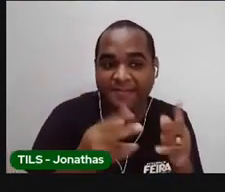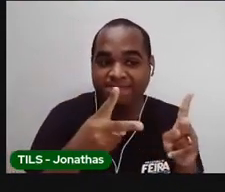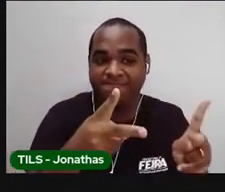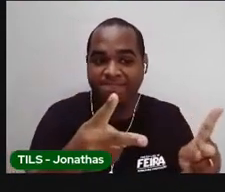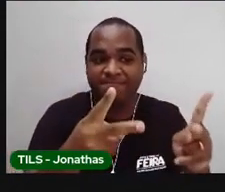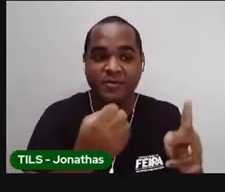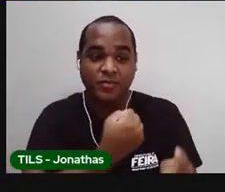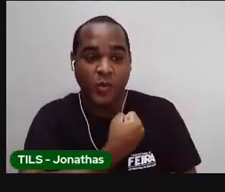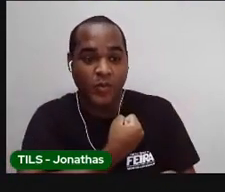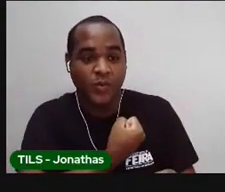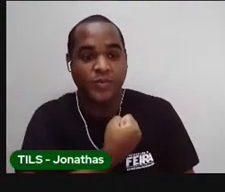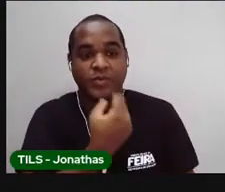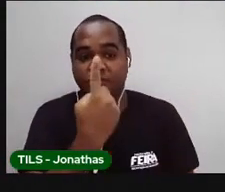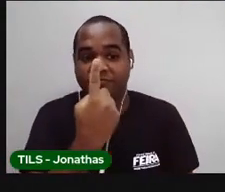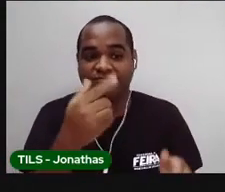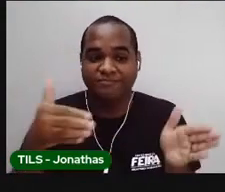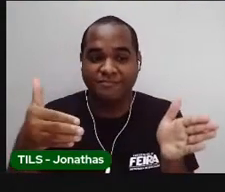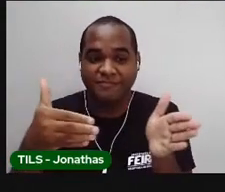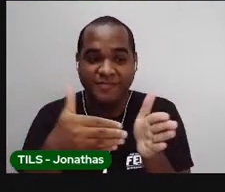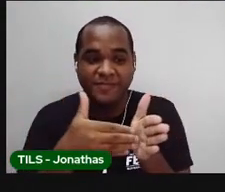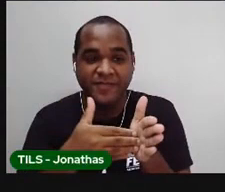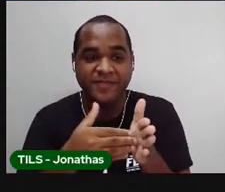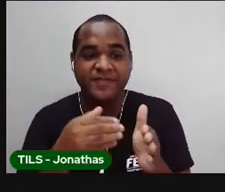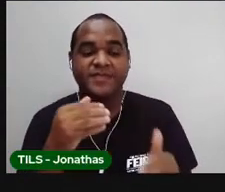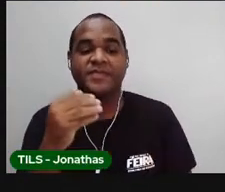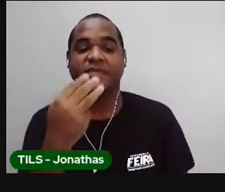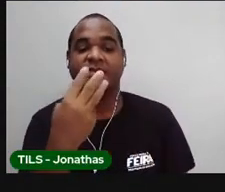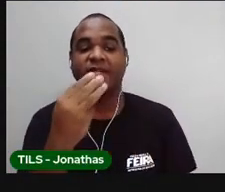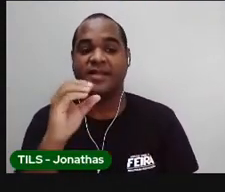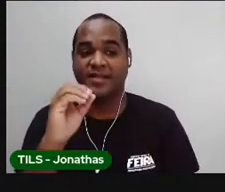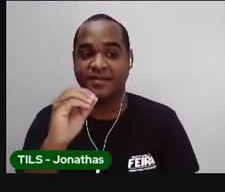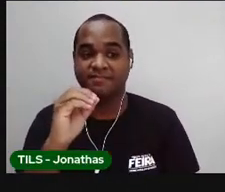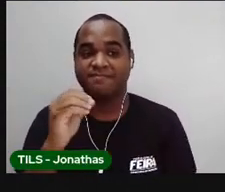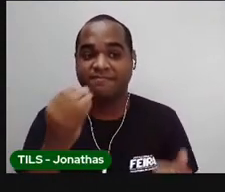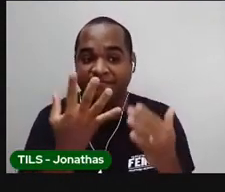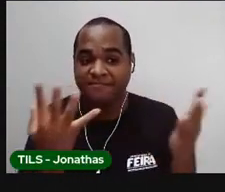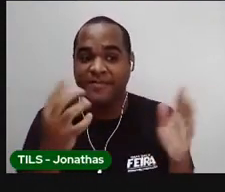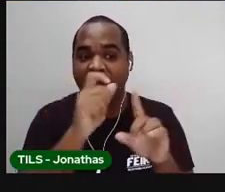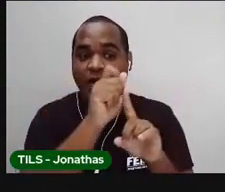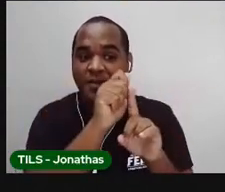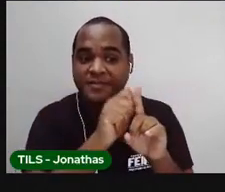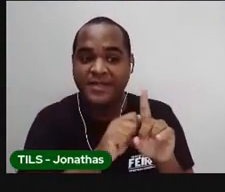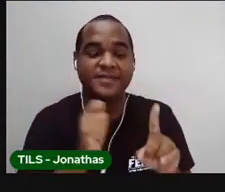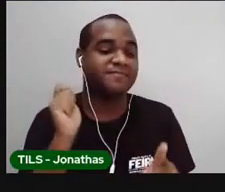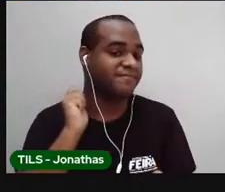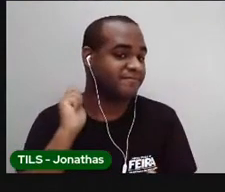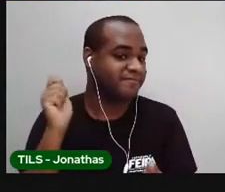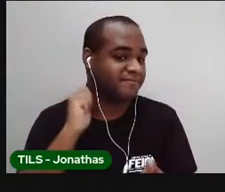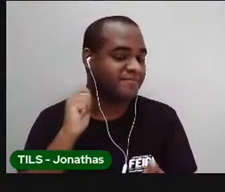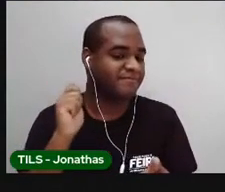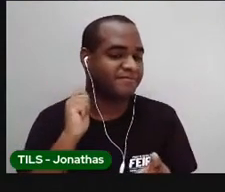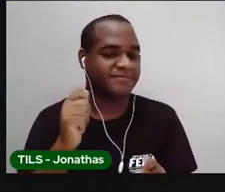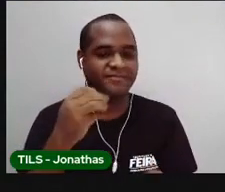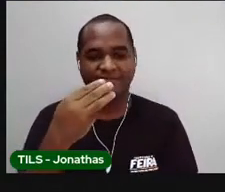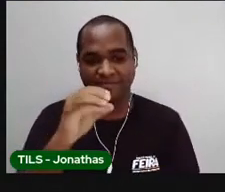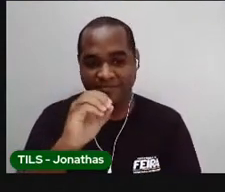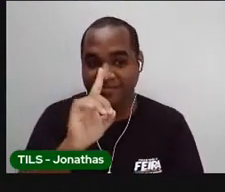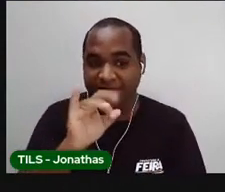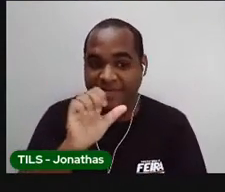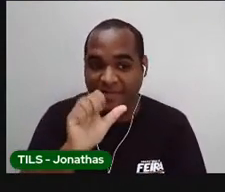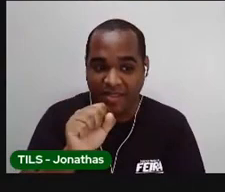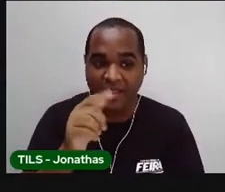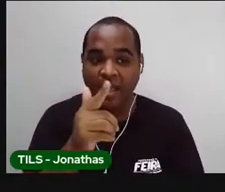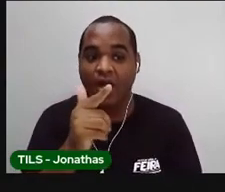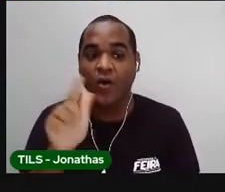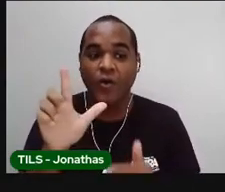número 1 e termina no número 30. No caso de abril, só tem 30 dias. E